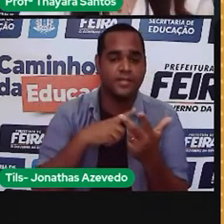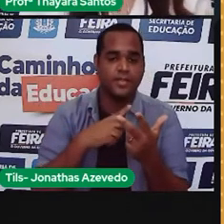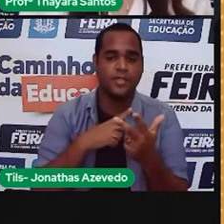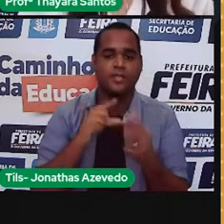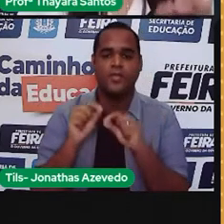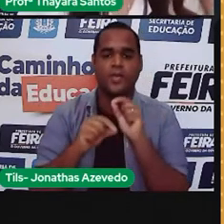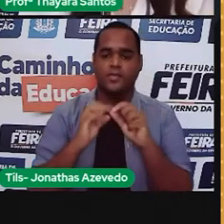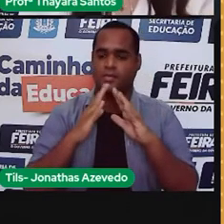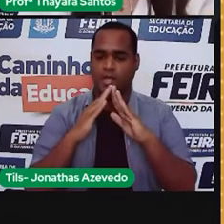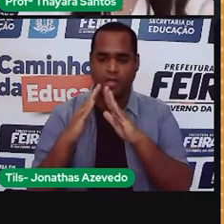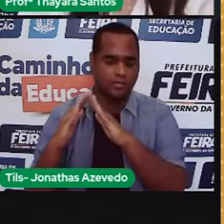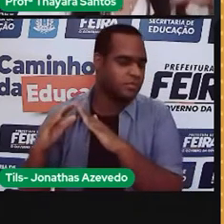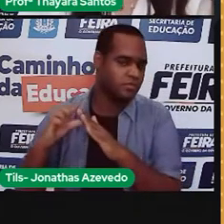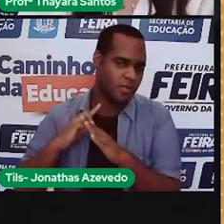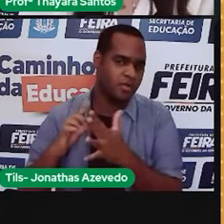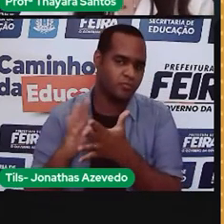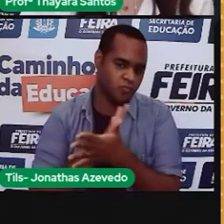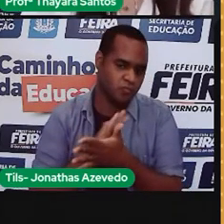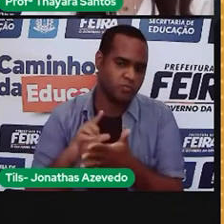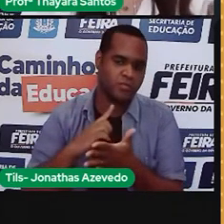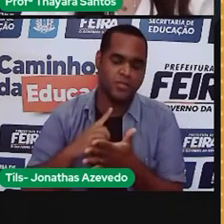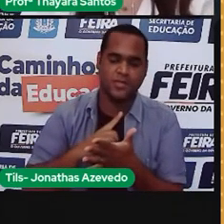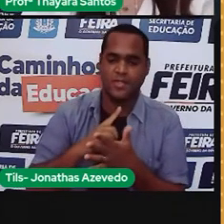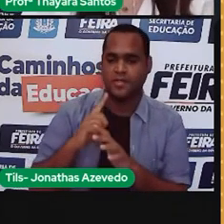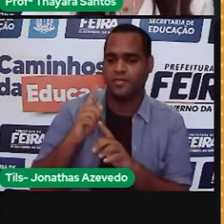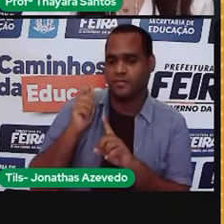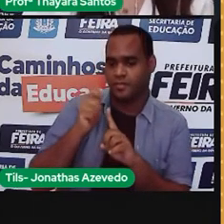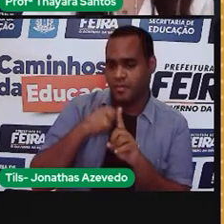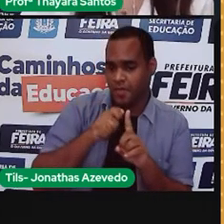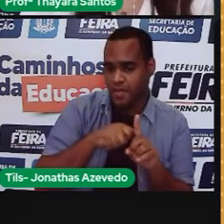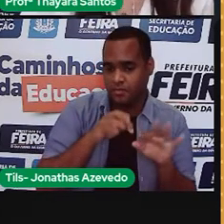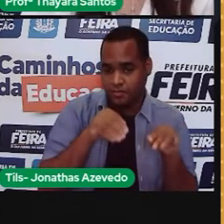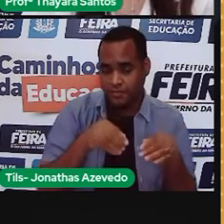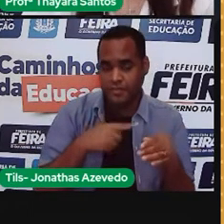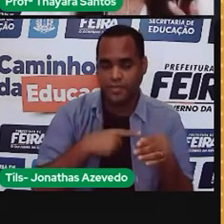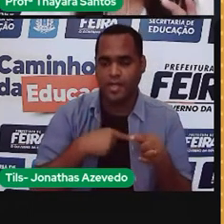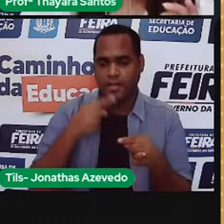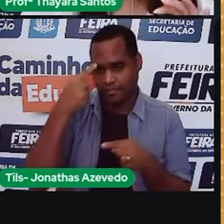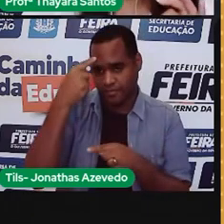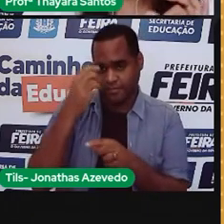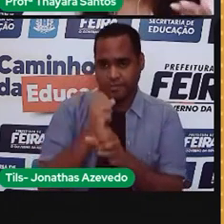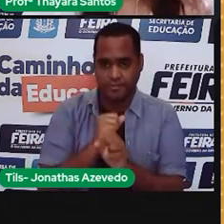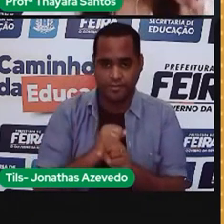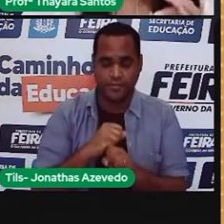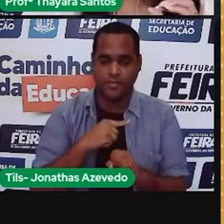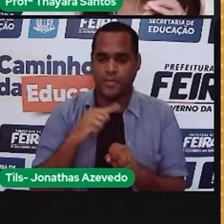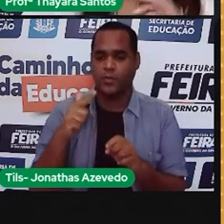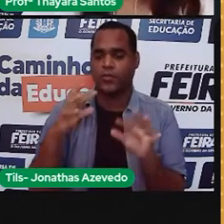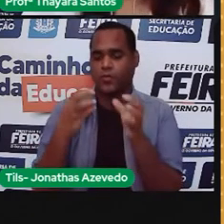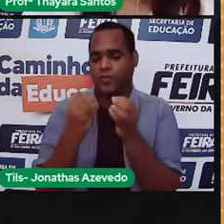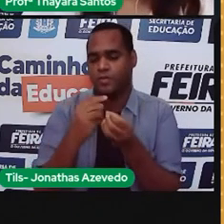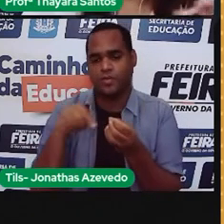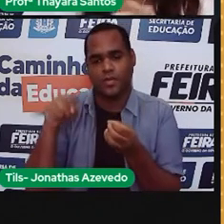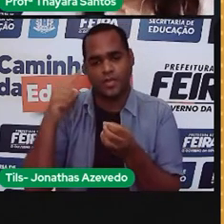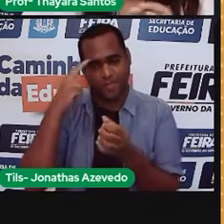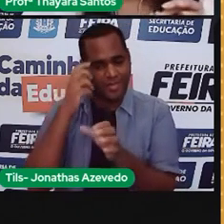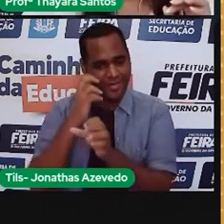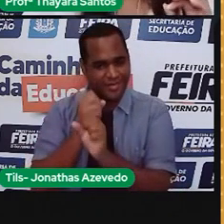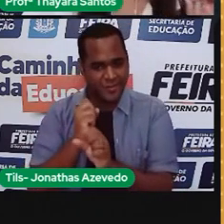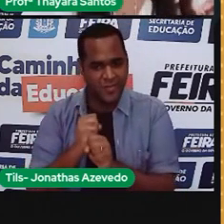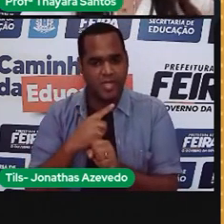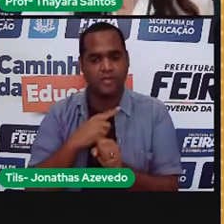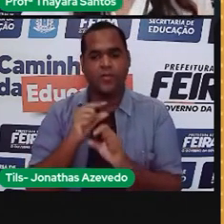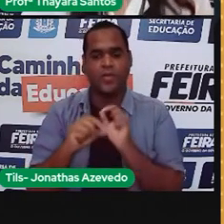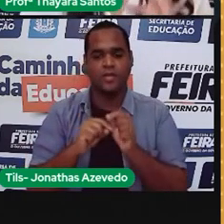minha casa eu tenho aquela lâmpada, eu gasto aquilo por mês, o consumo dela é aquele. Mas além da lâmpada, de uma forma geral, eu consumi com todos os